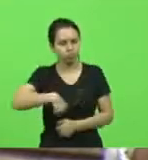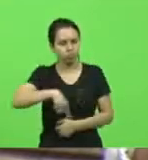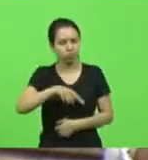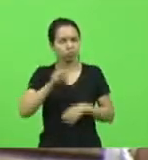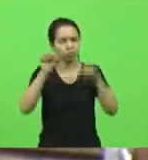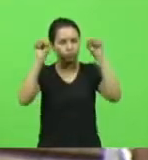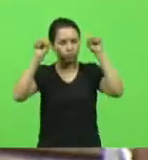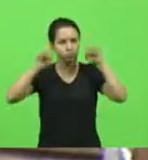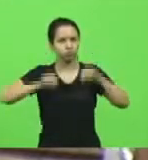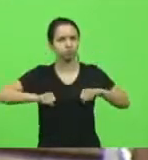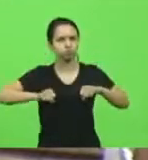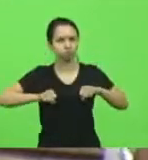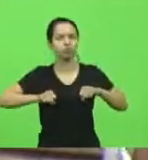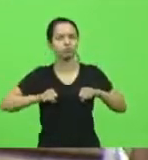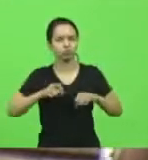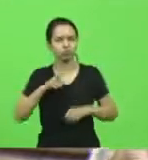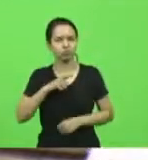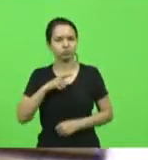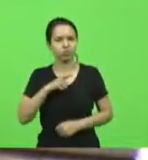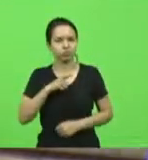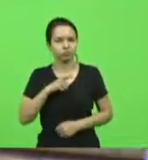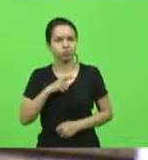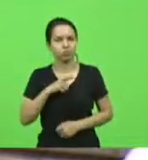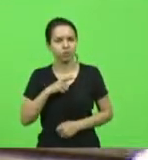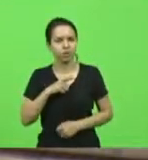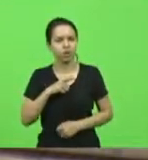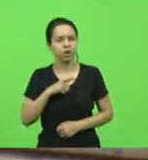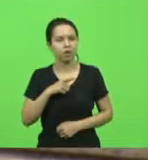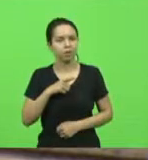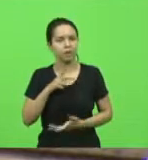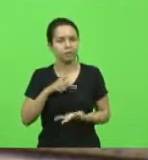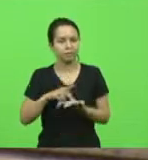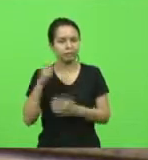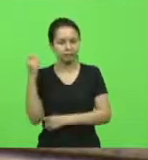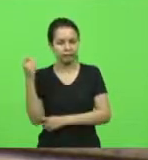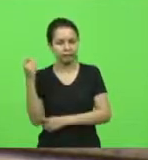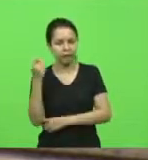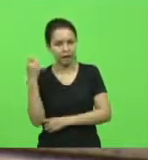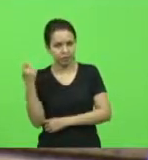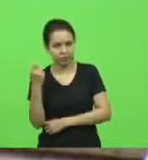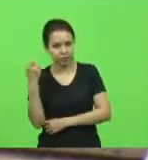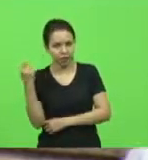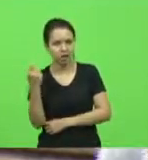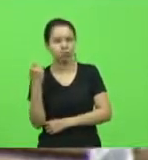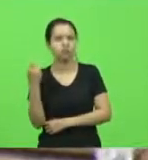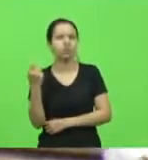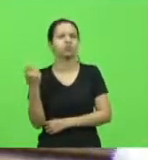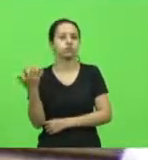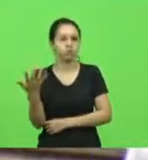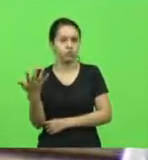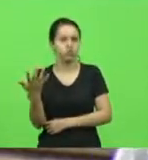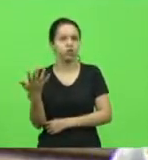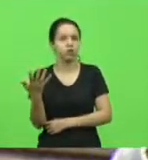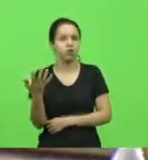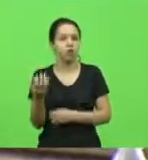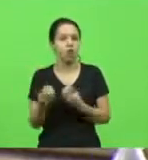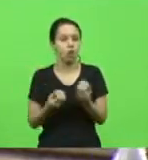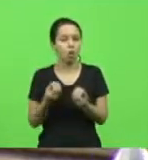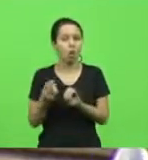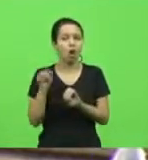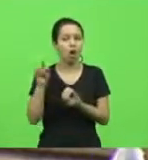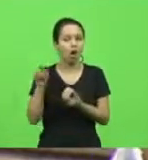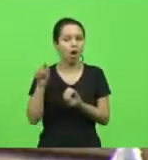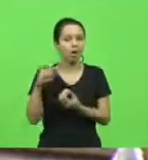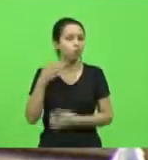da gravidade, da forma como a magistrada que conduz